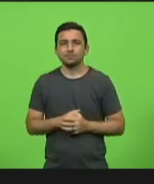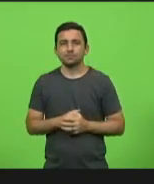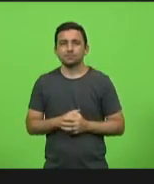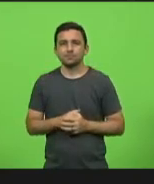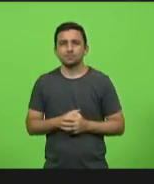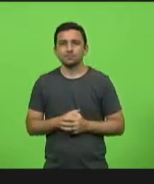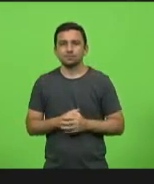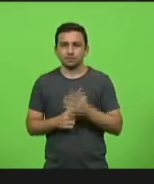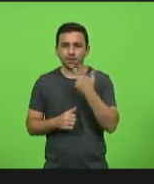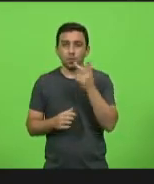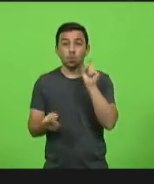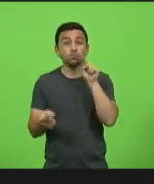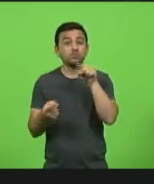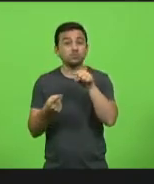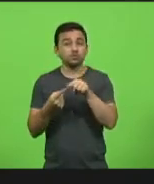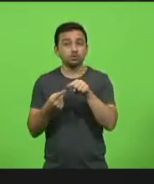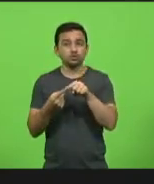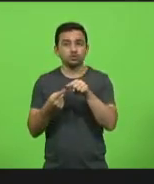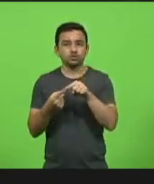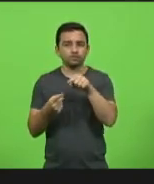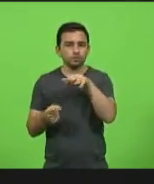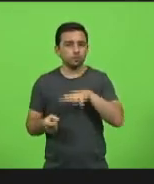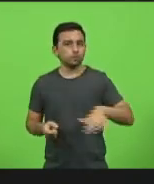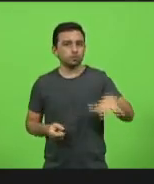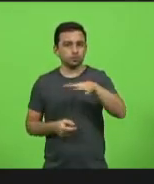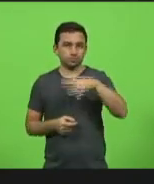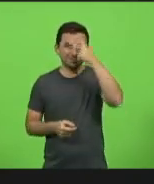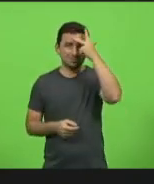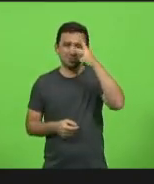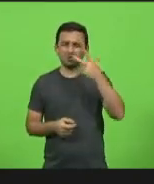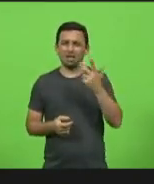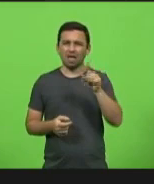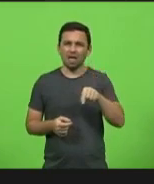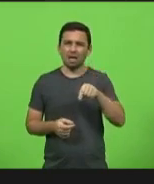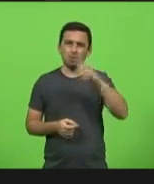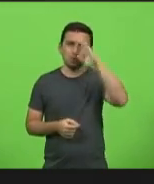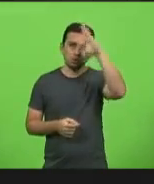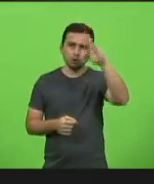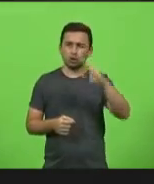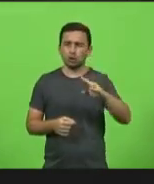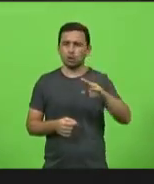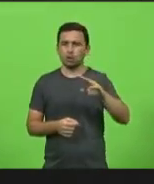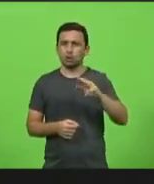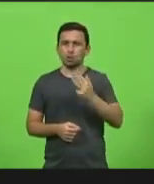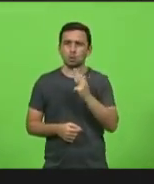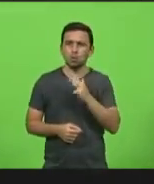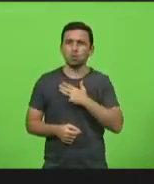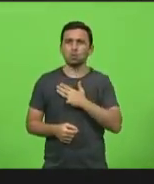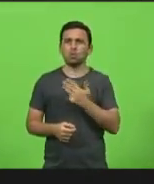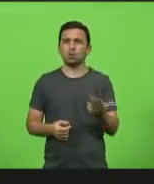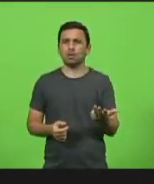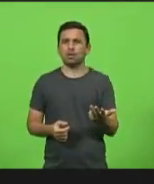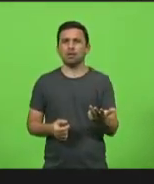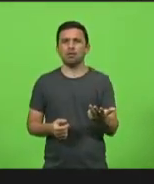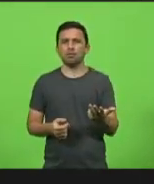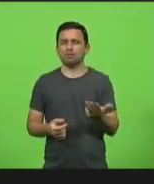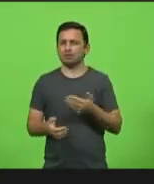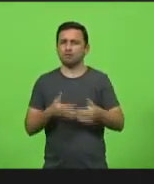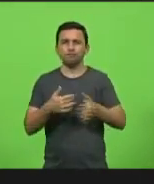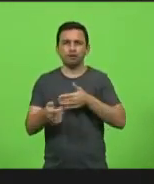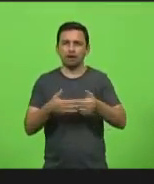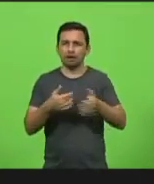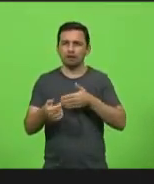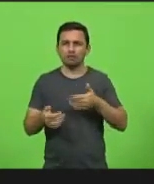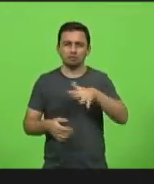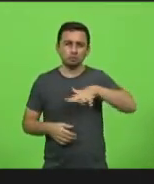o objetivo de todas as pessoas, seja do bolsonarista, do lulista, do dilmista, seja de quem for, o